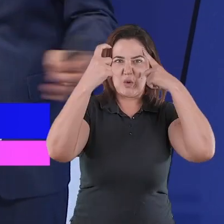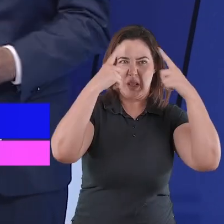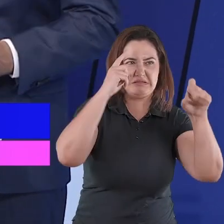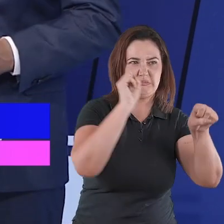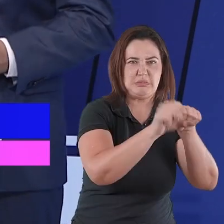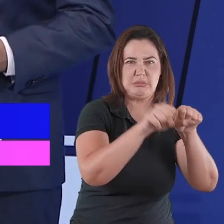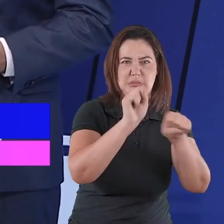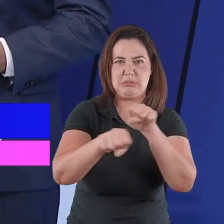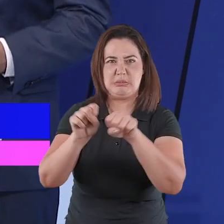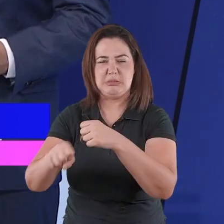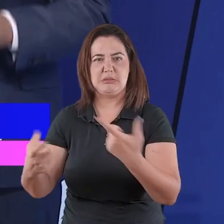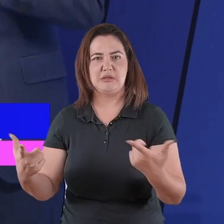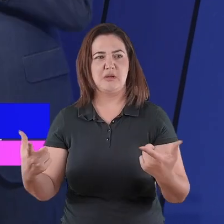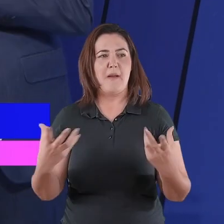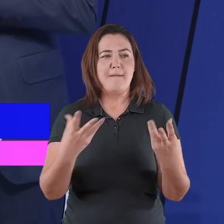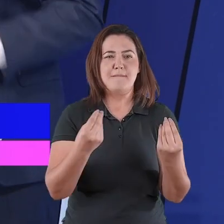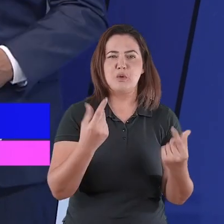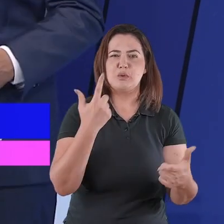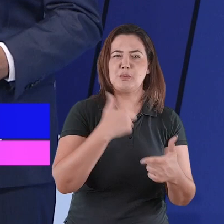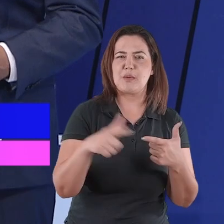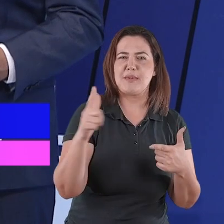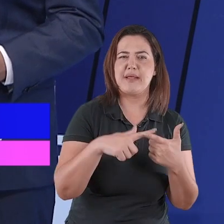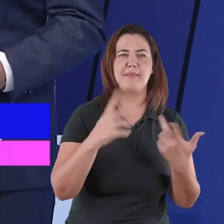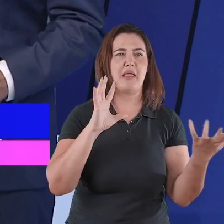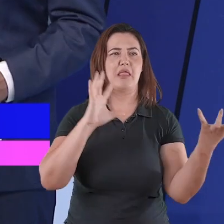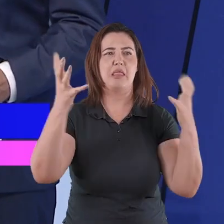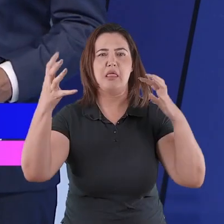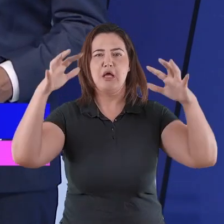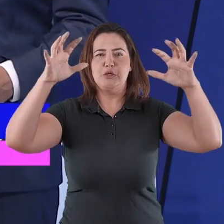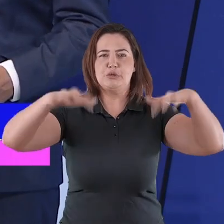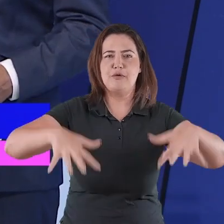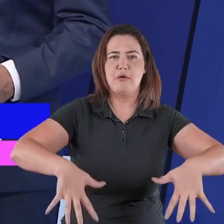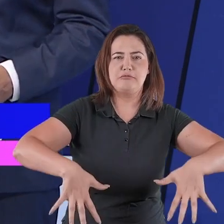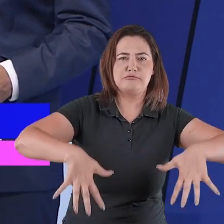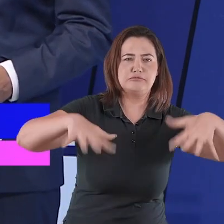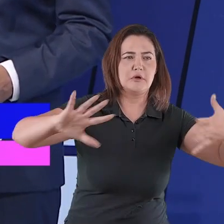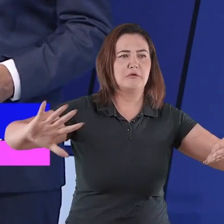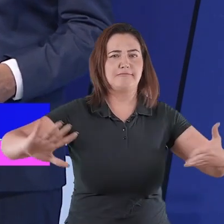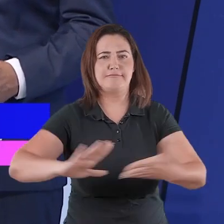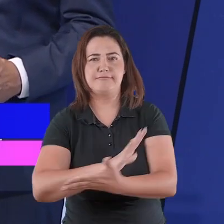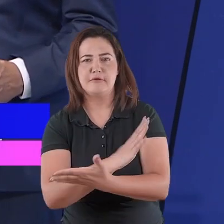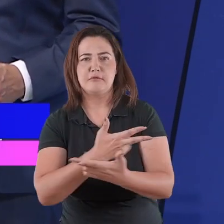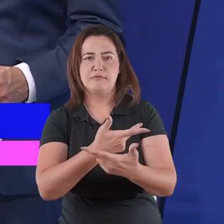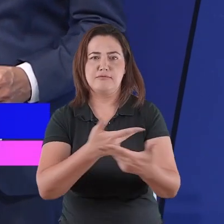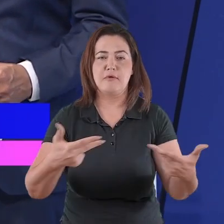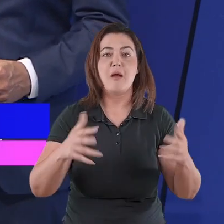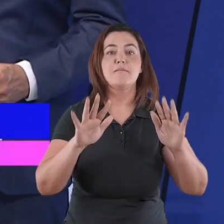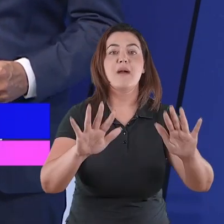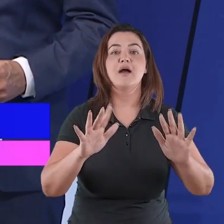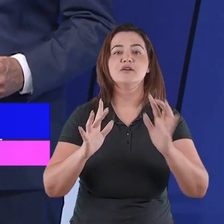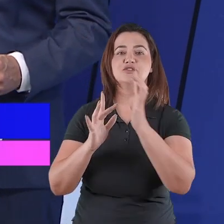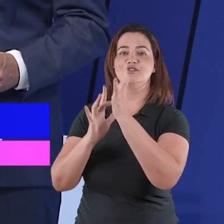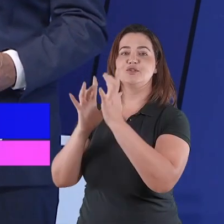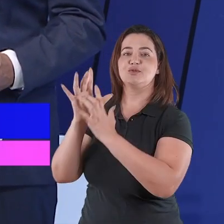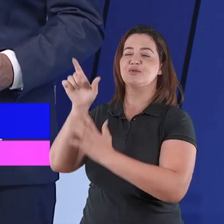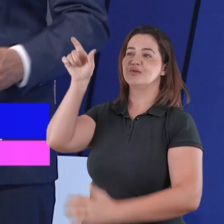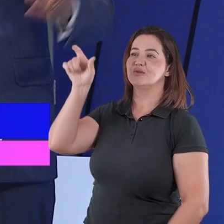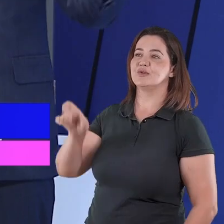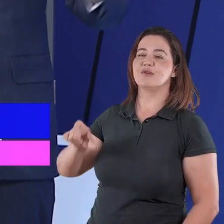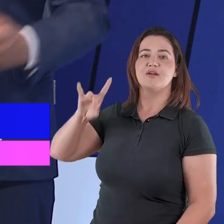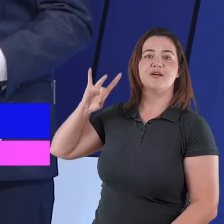tantas tragédias, mas em Cristo eu e você temos a verdadeira esperança,